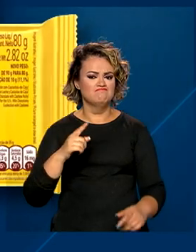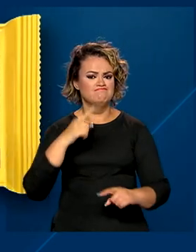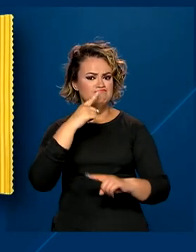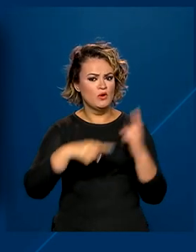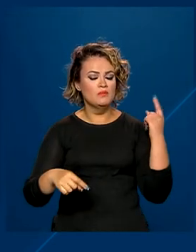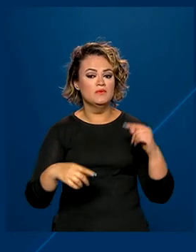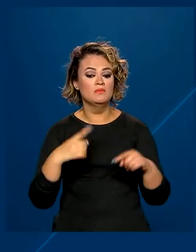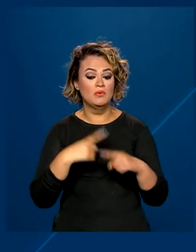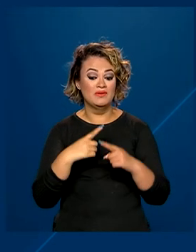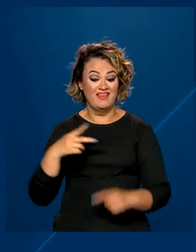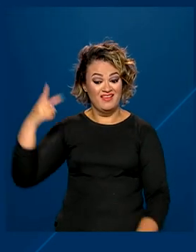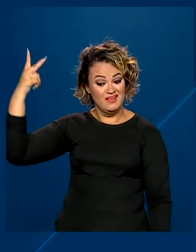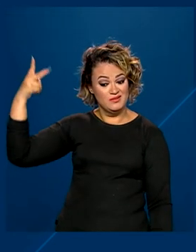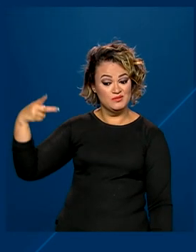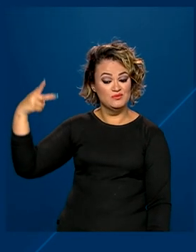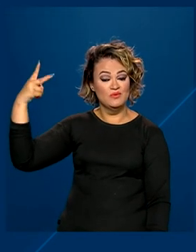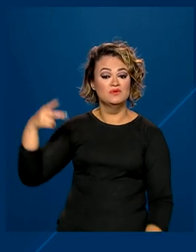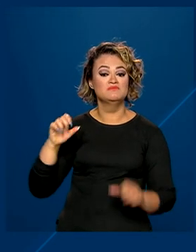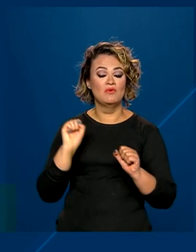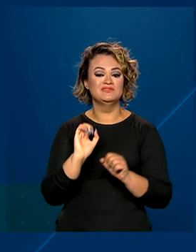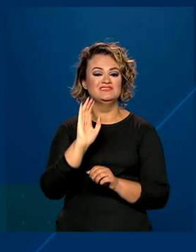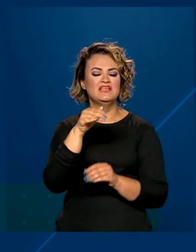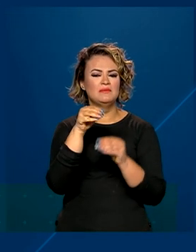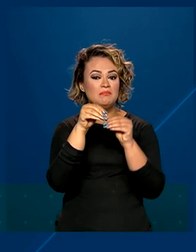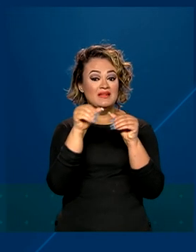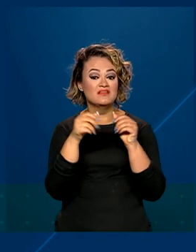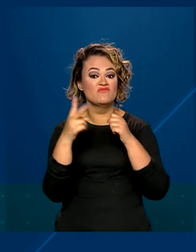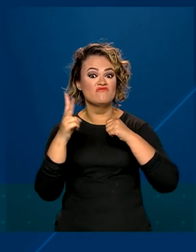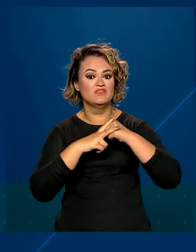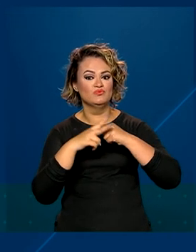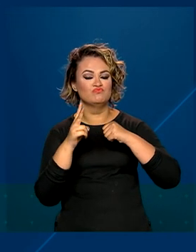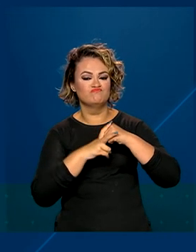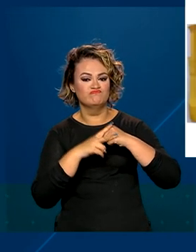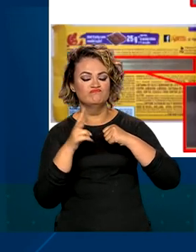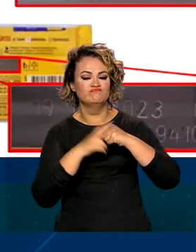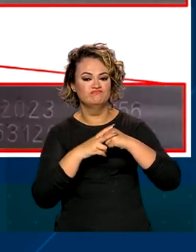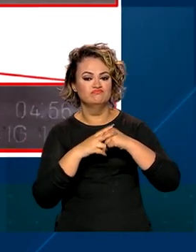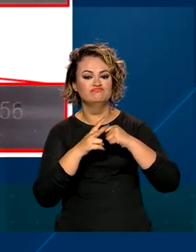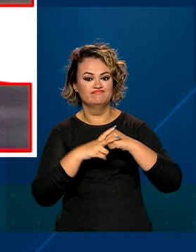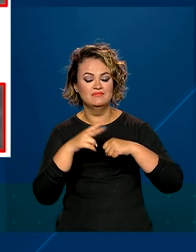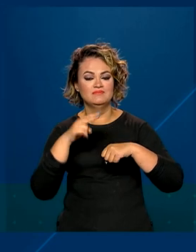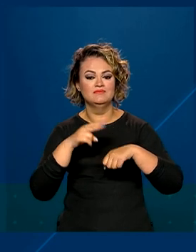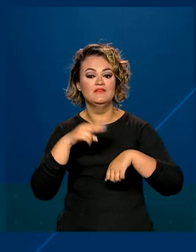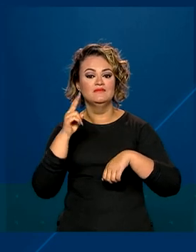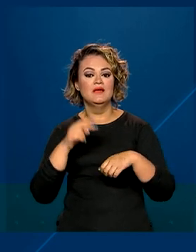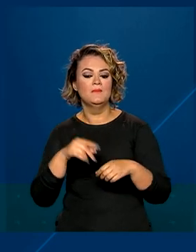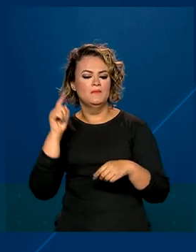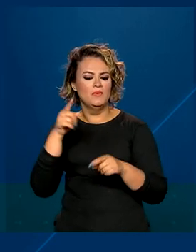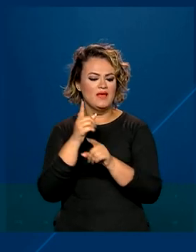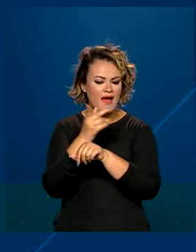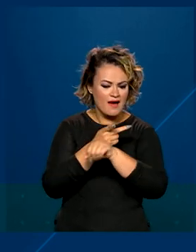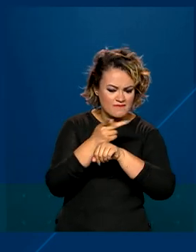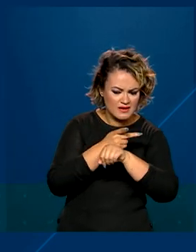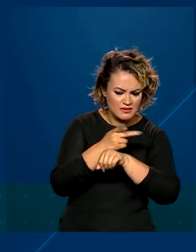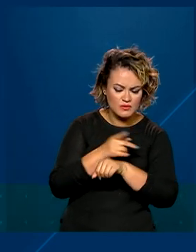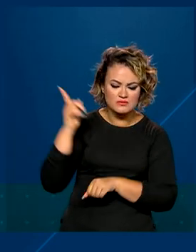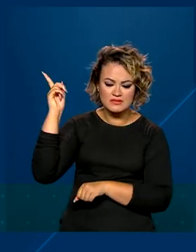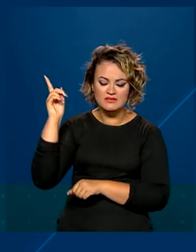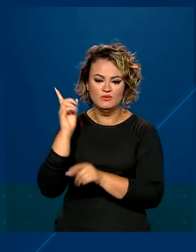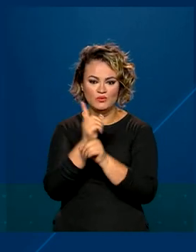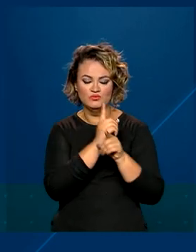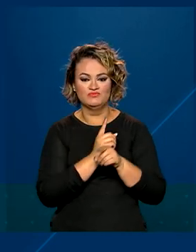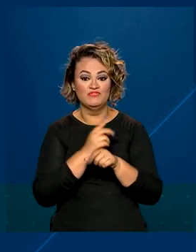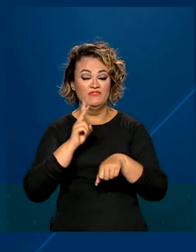é que os dois lotes podem conter pequenos pedaços de vidro, depois de uma avaria em um dos equipamentos.